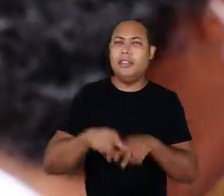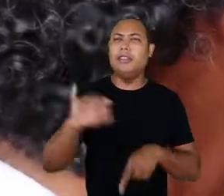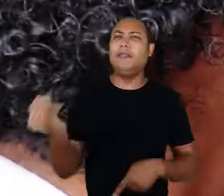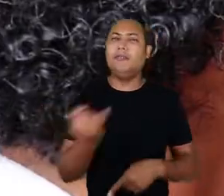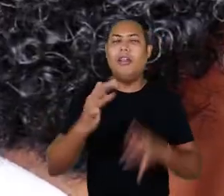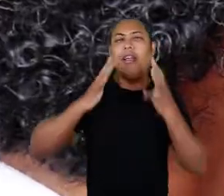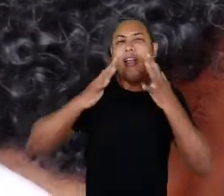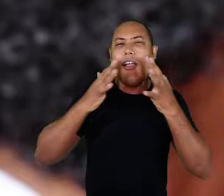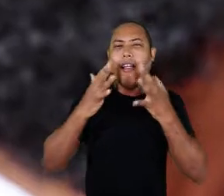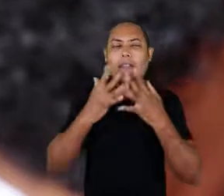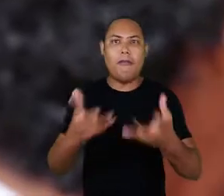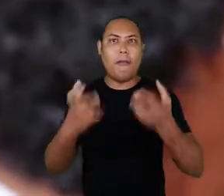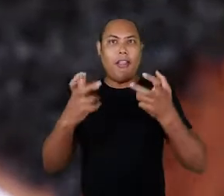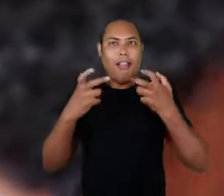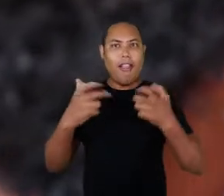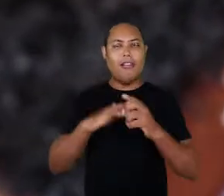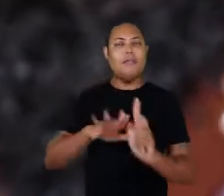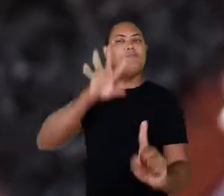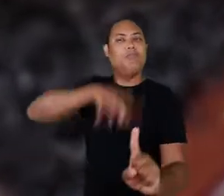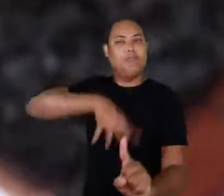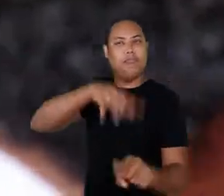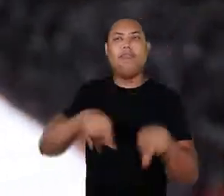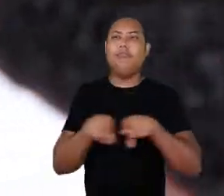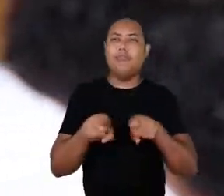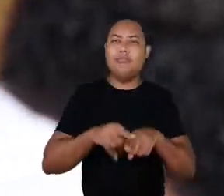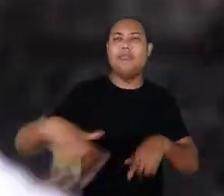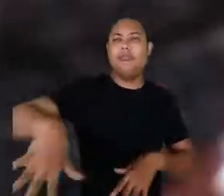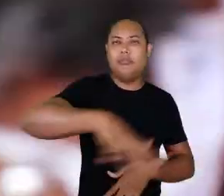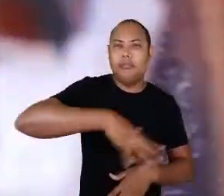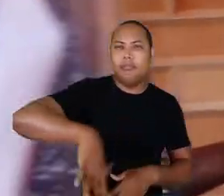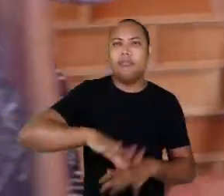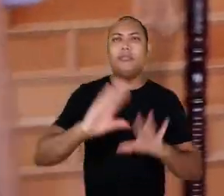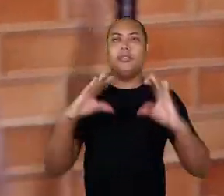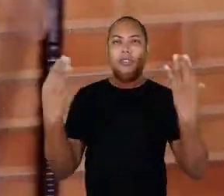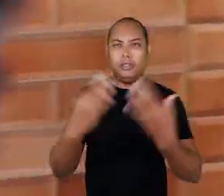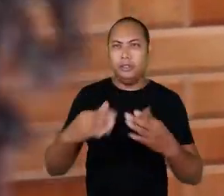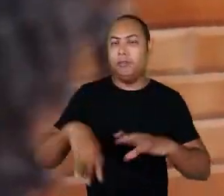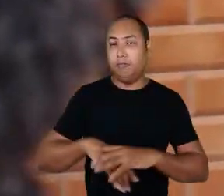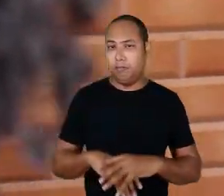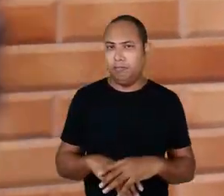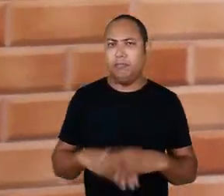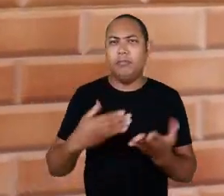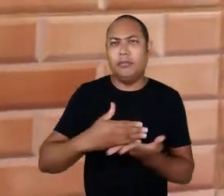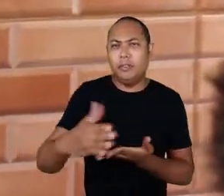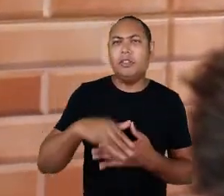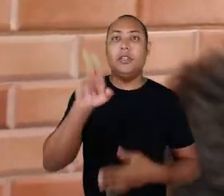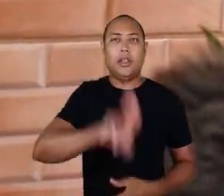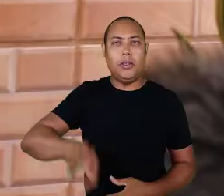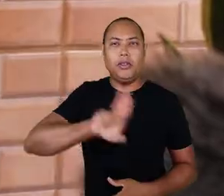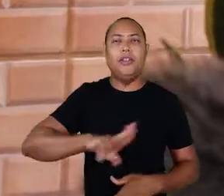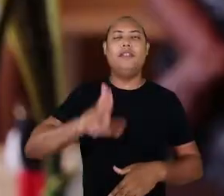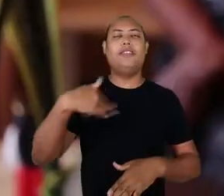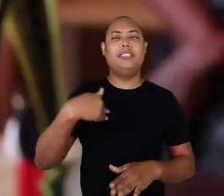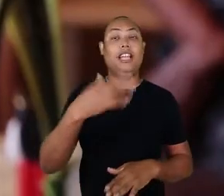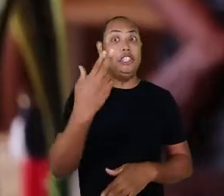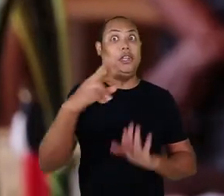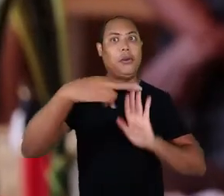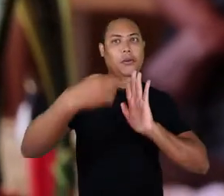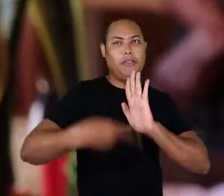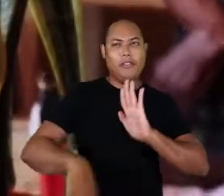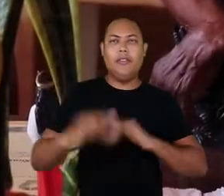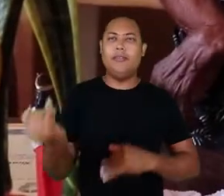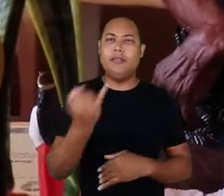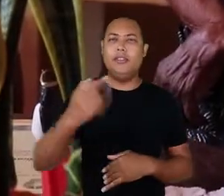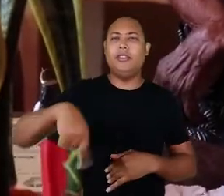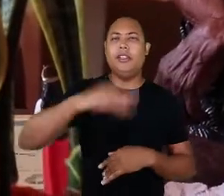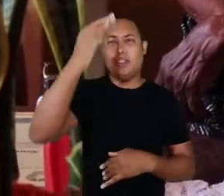religiosos são ouvidos, percebidos e reverenciados dentro dos espaços institucionais visse como a Universidade Federal